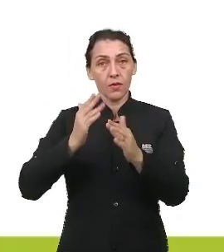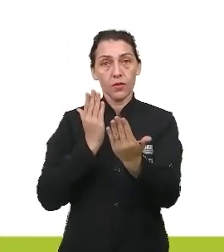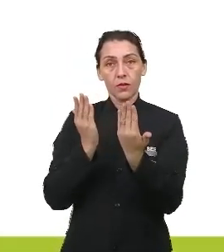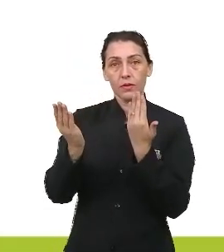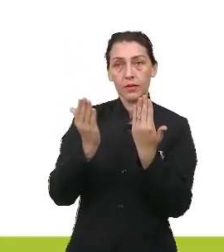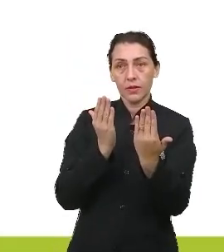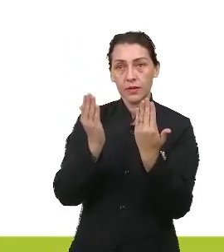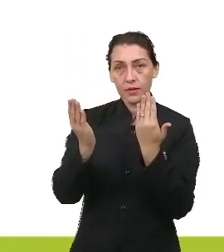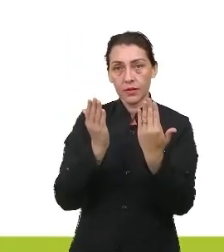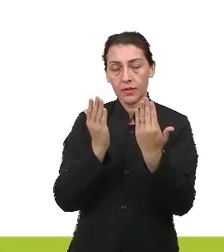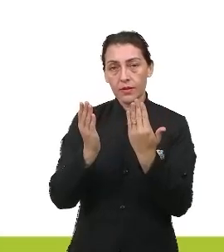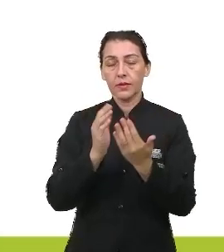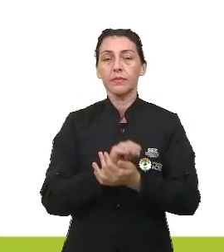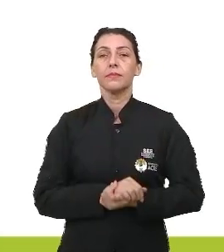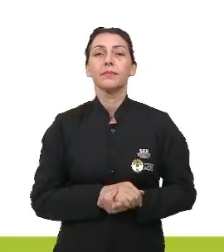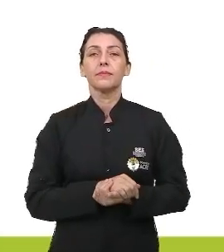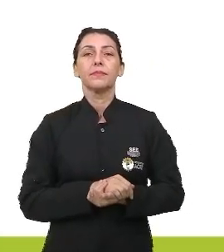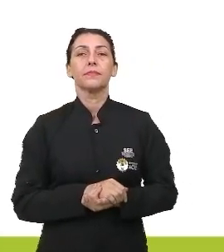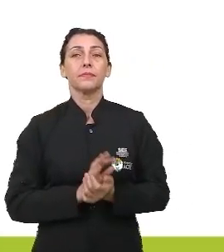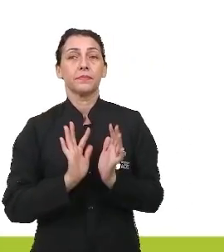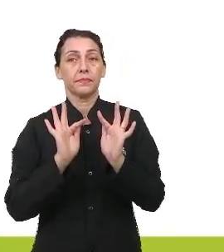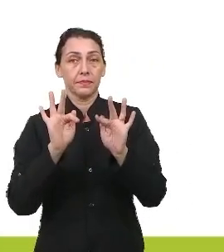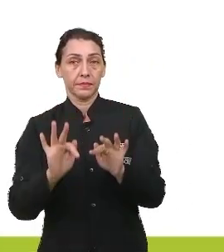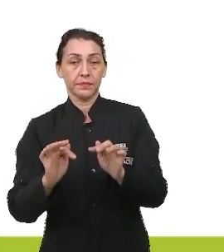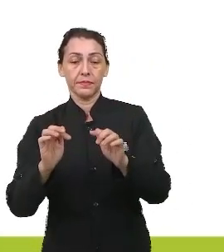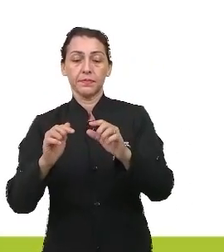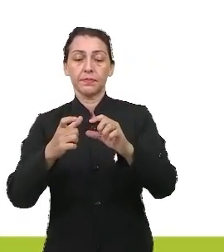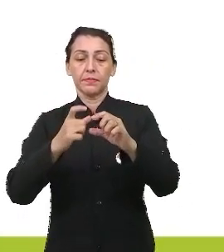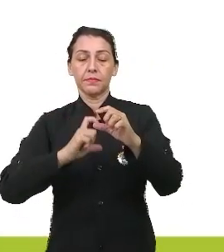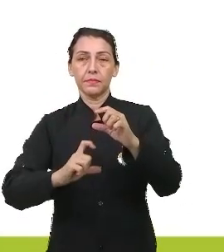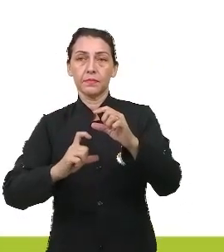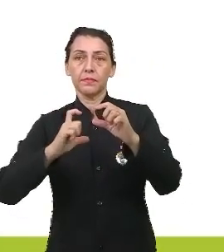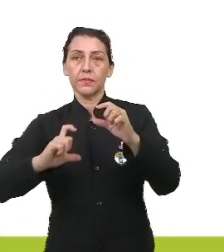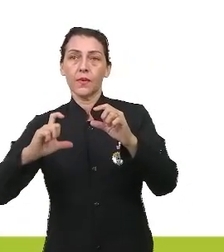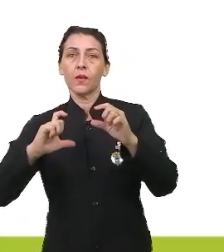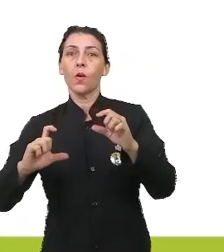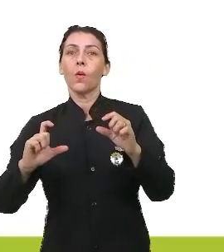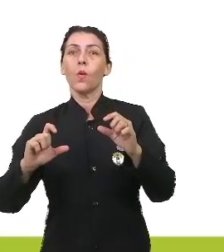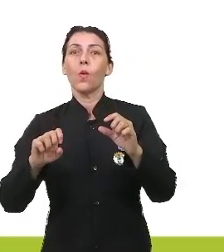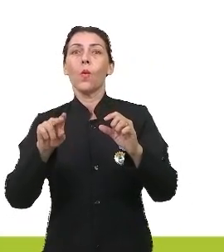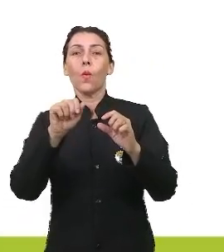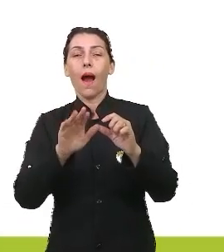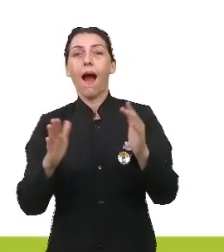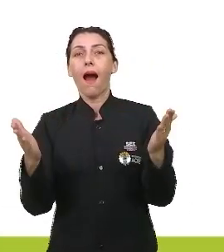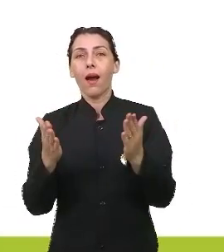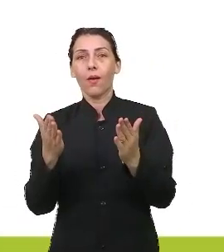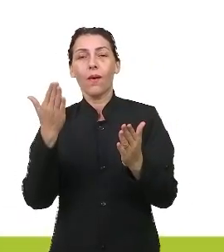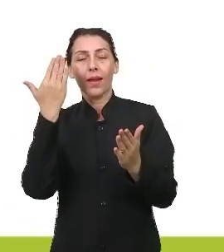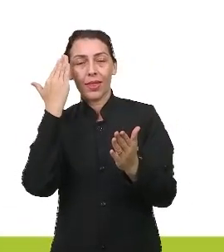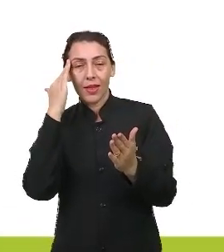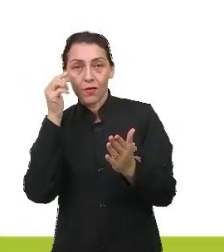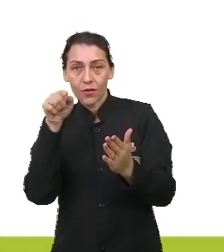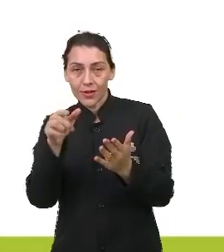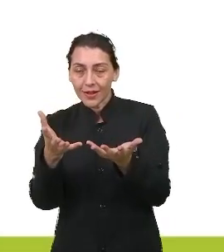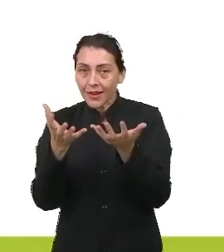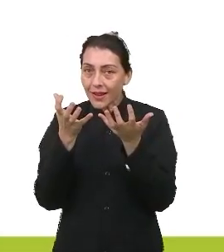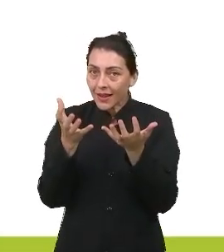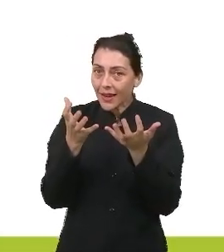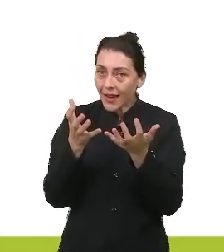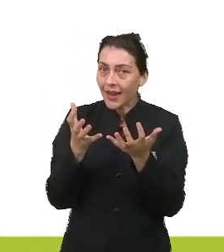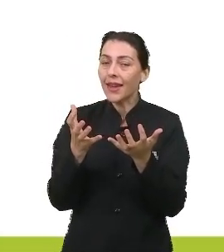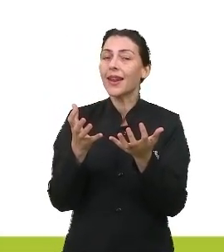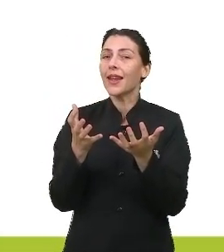comparação apenas. Para finalizar o quadrinho, uau, agora traduz. Aí você está querendo